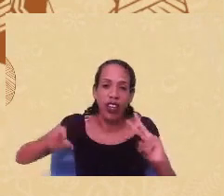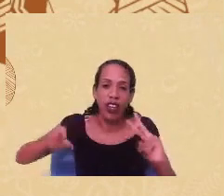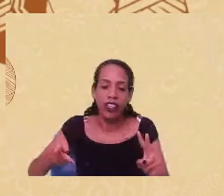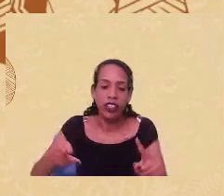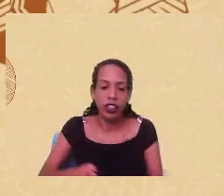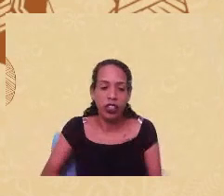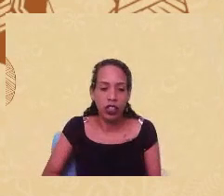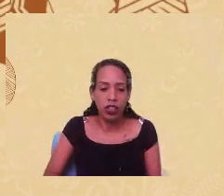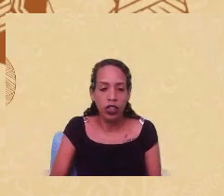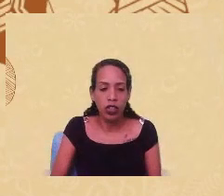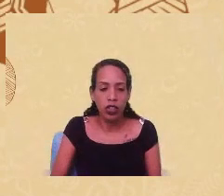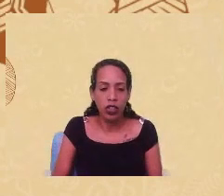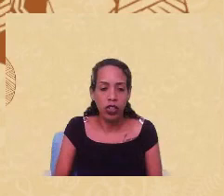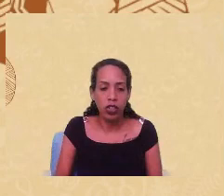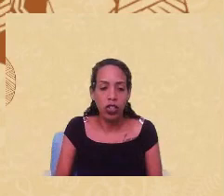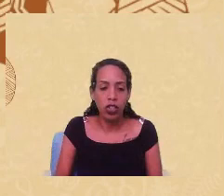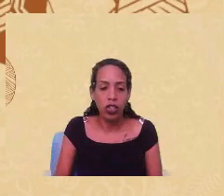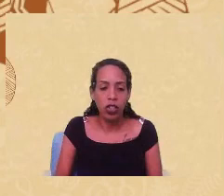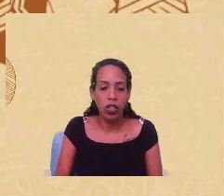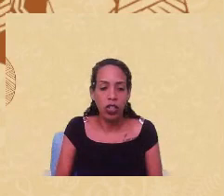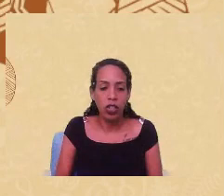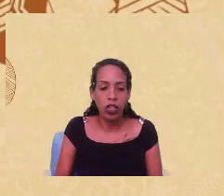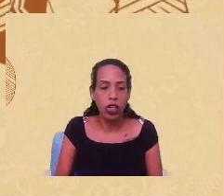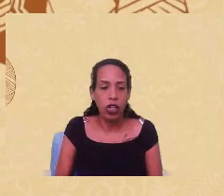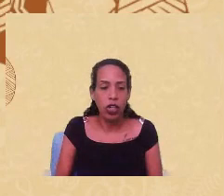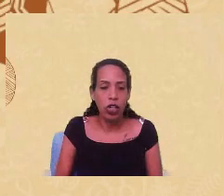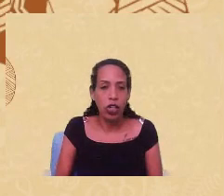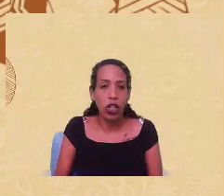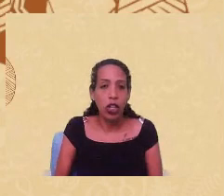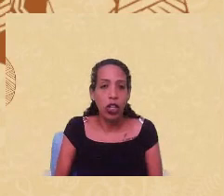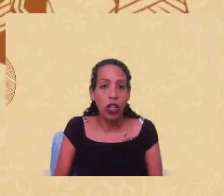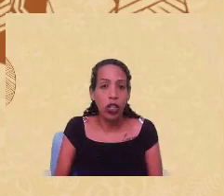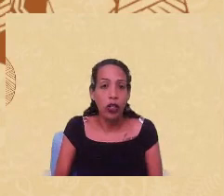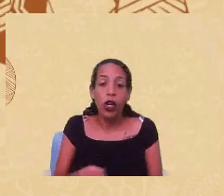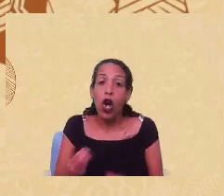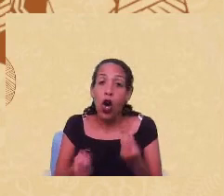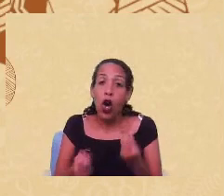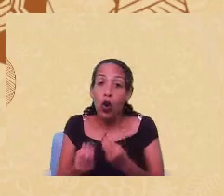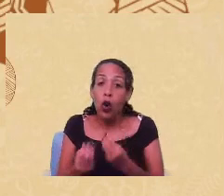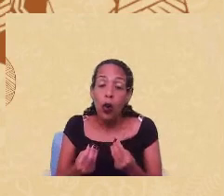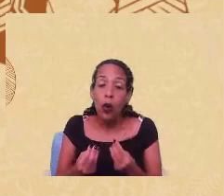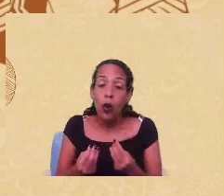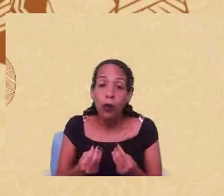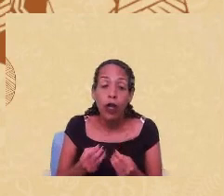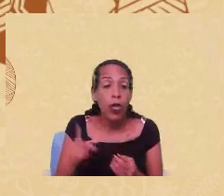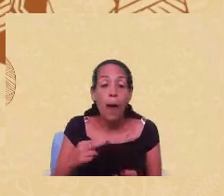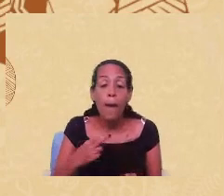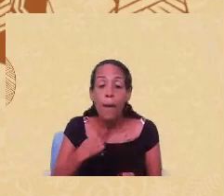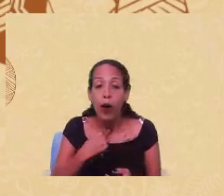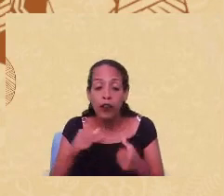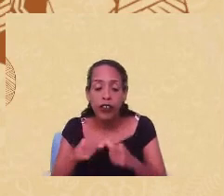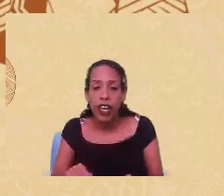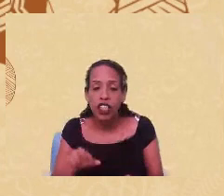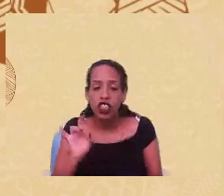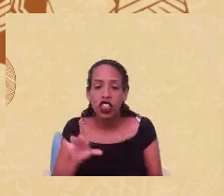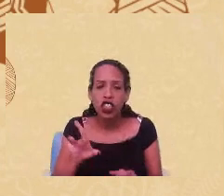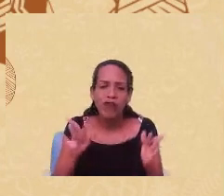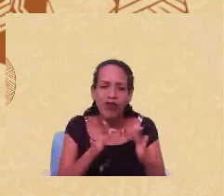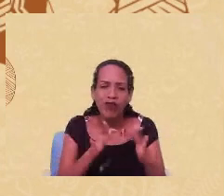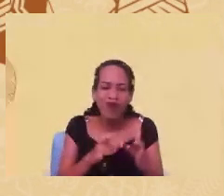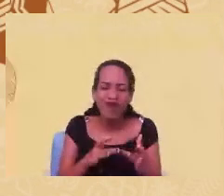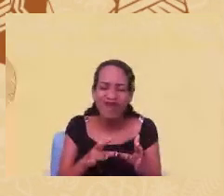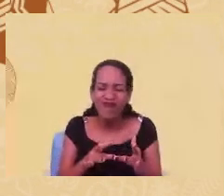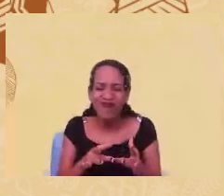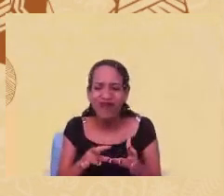De modo que não podemos ficar simplesmente numa relação secretária, diz o Cabenguele.